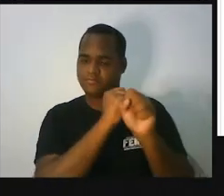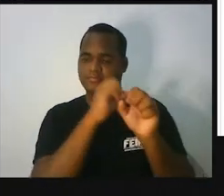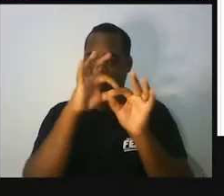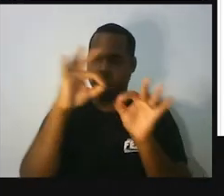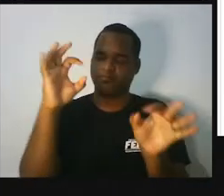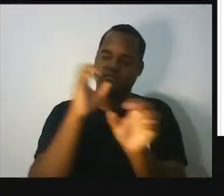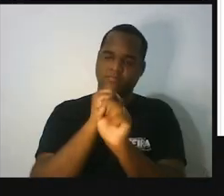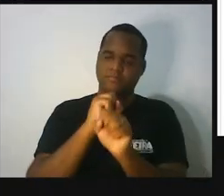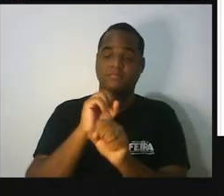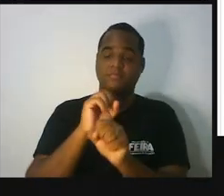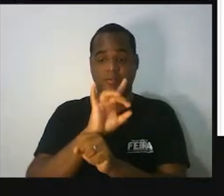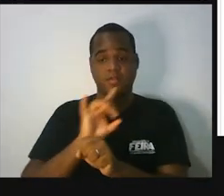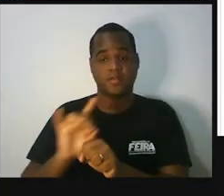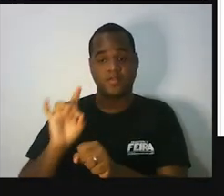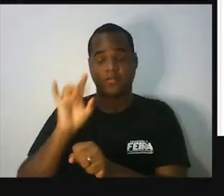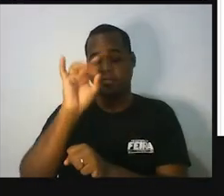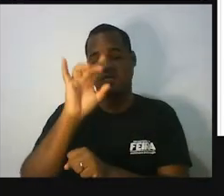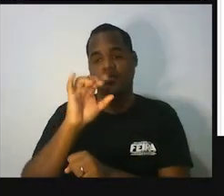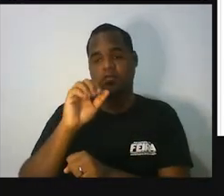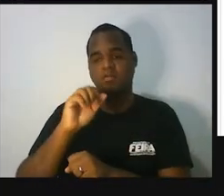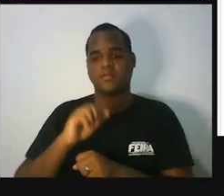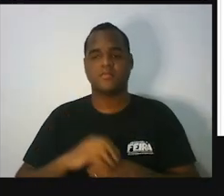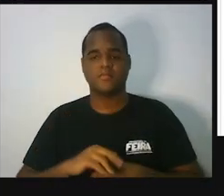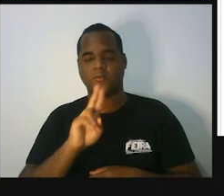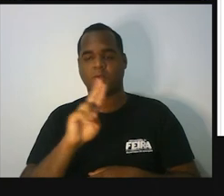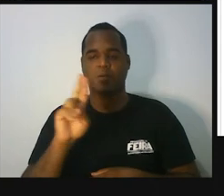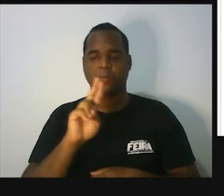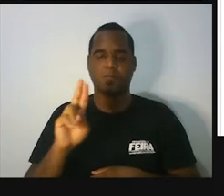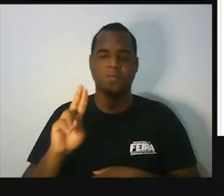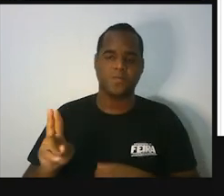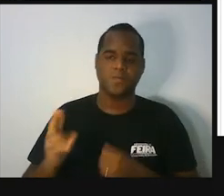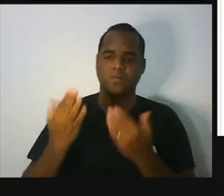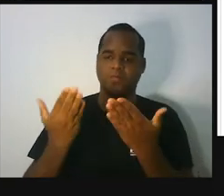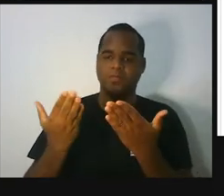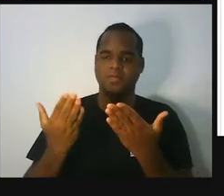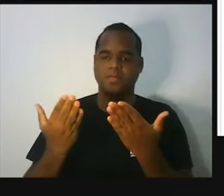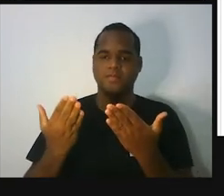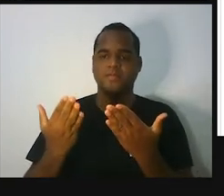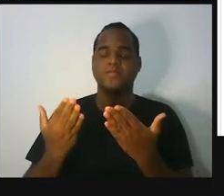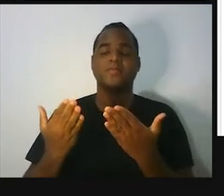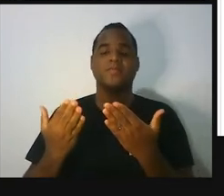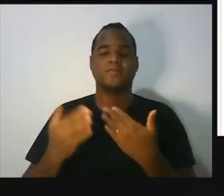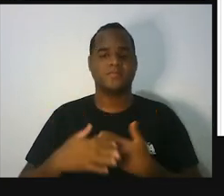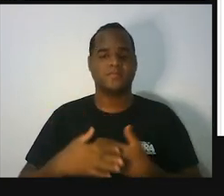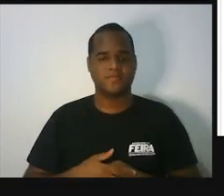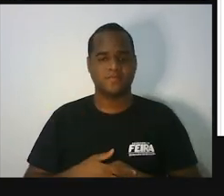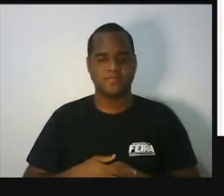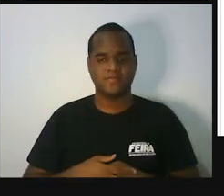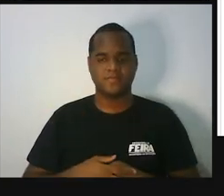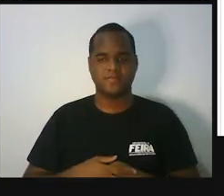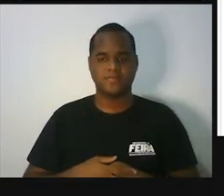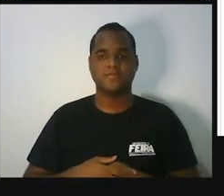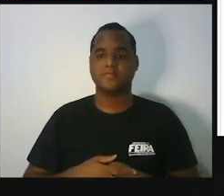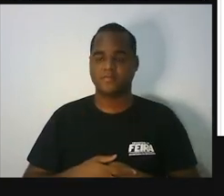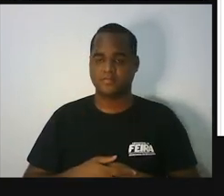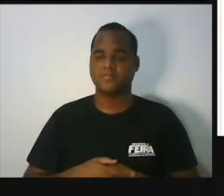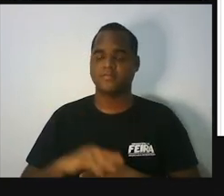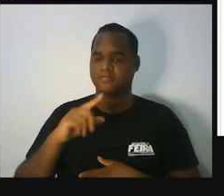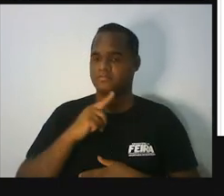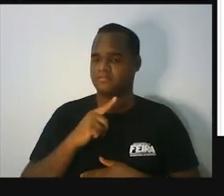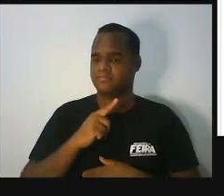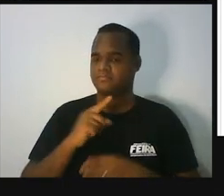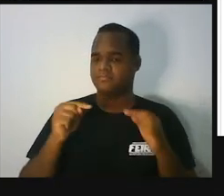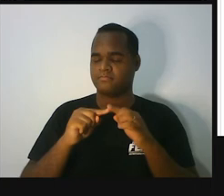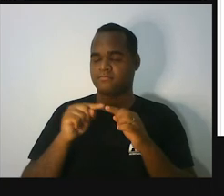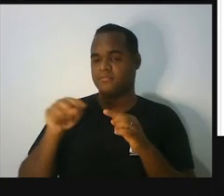obituzângulo, triângulo acutângulo, triângulo retângulo, são os tipos de triângulo quando a